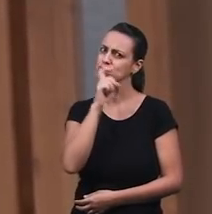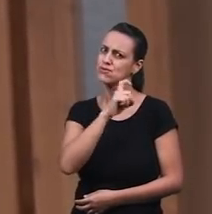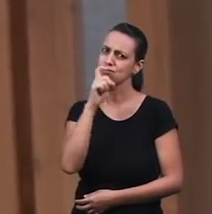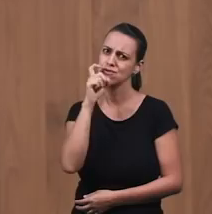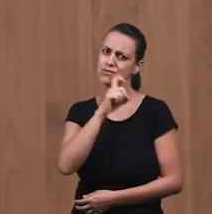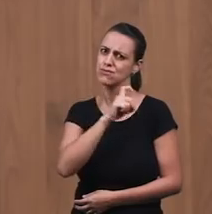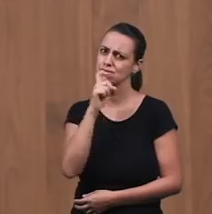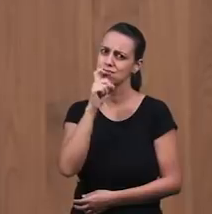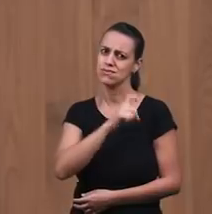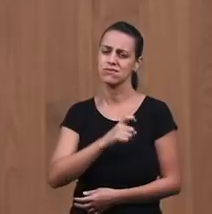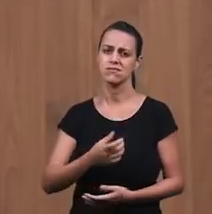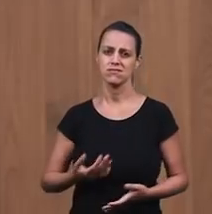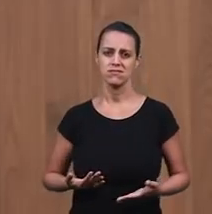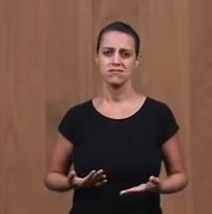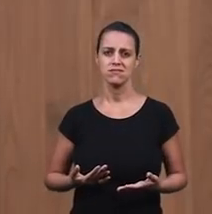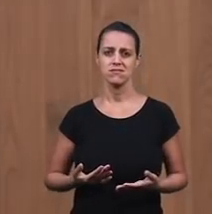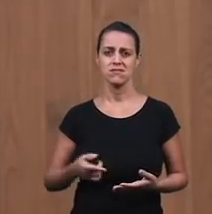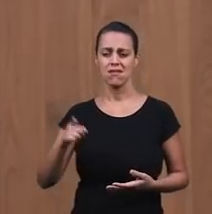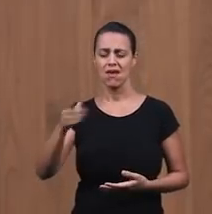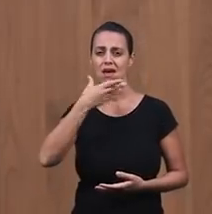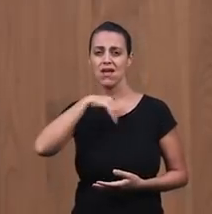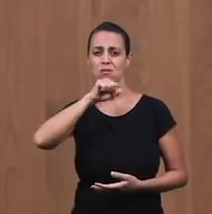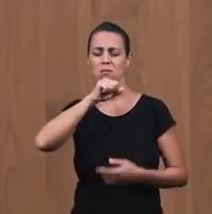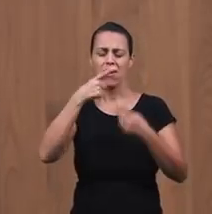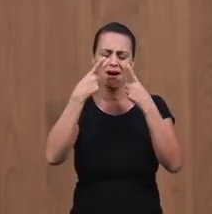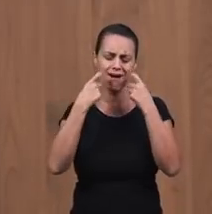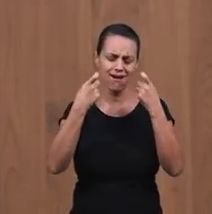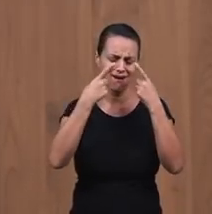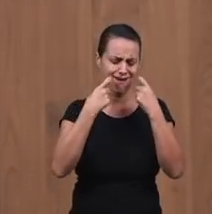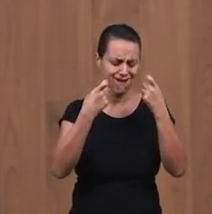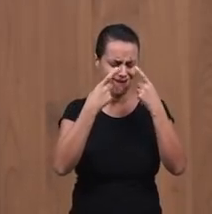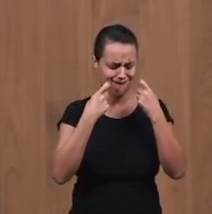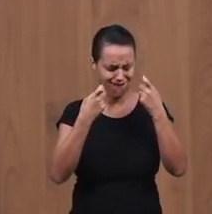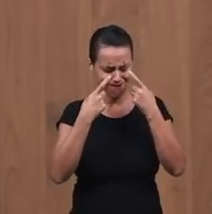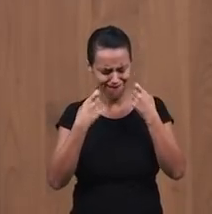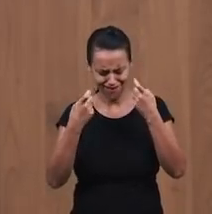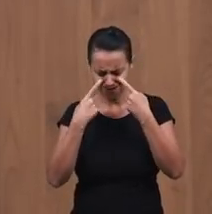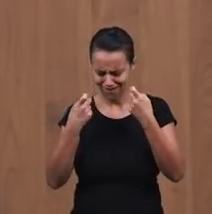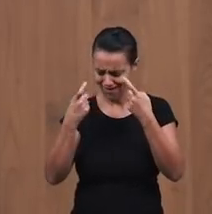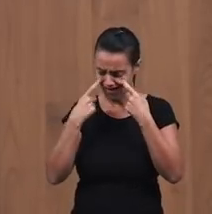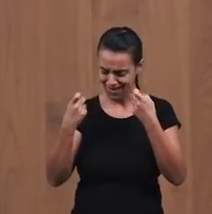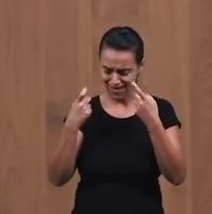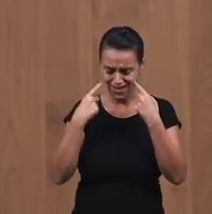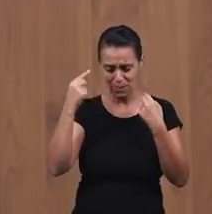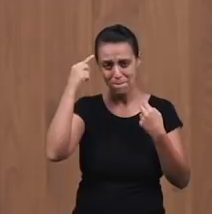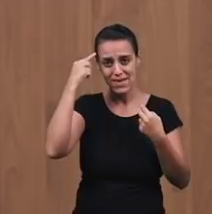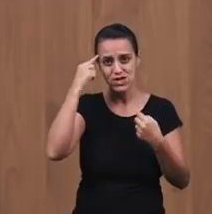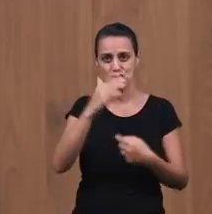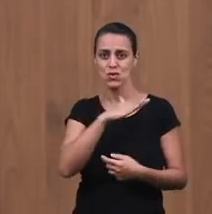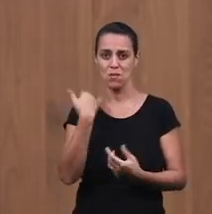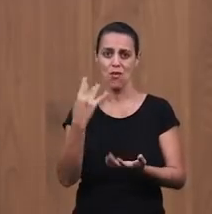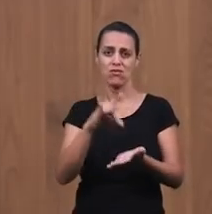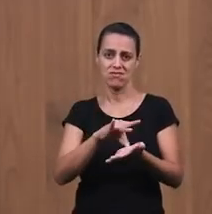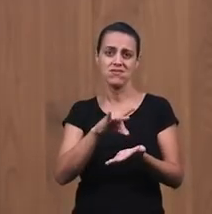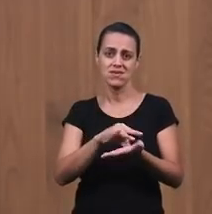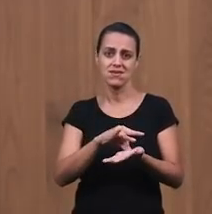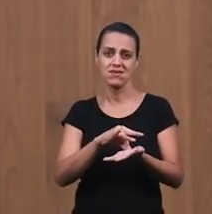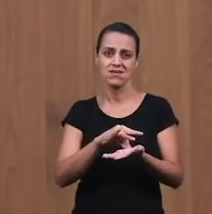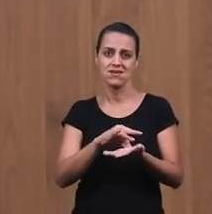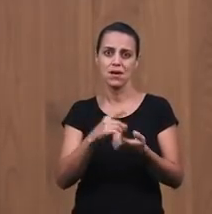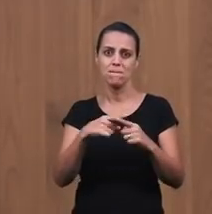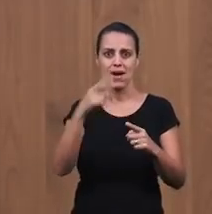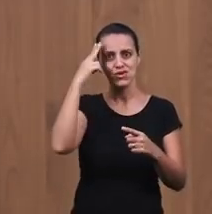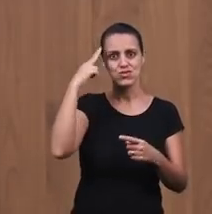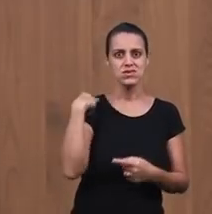Jacó chorou muitos dias Pensando que o seu filho estava morto Mas José não estava